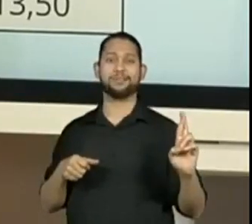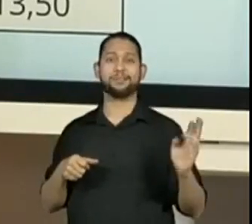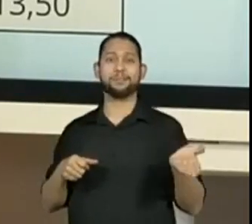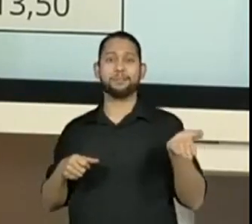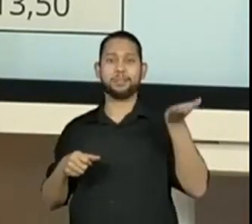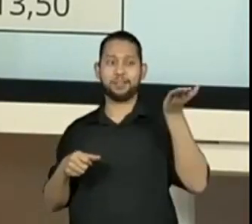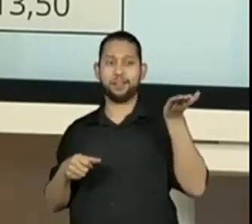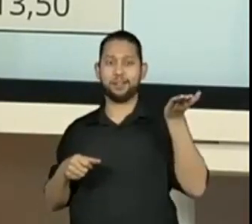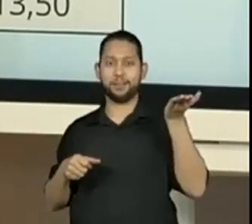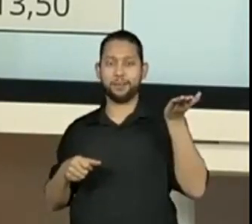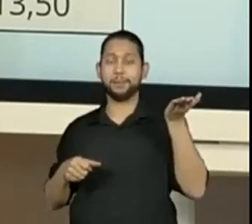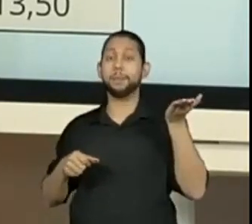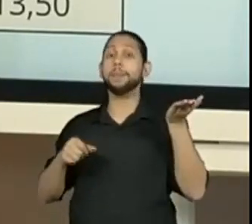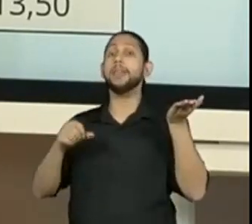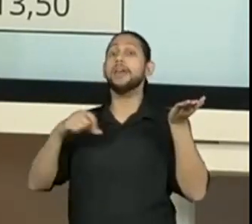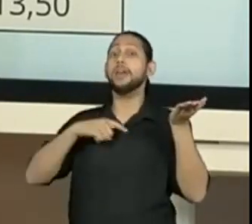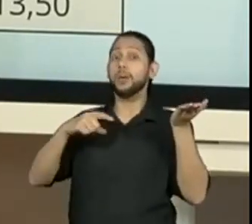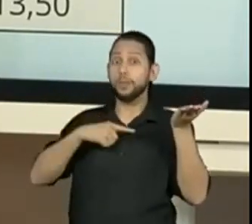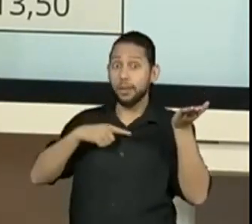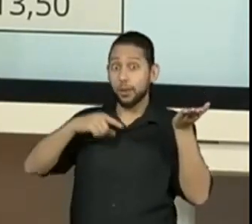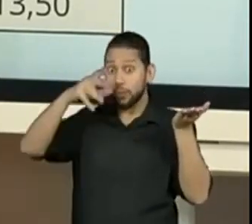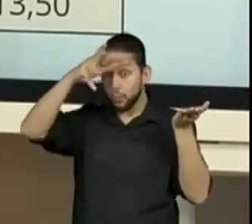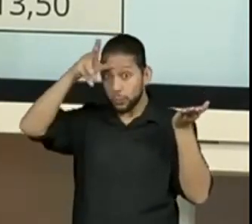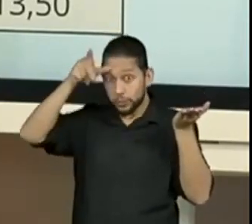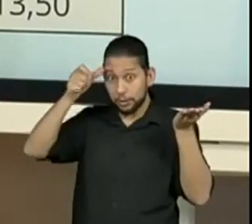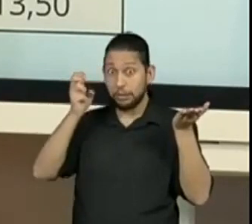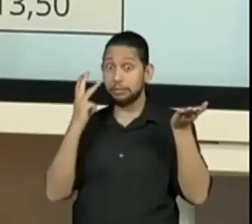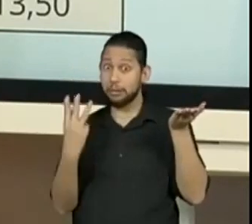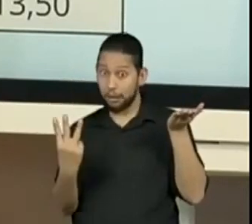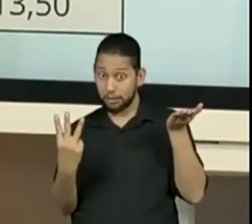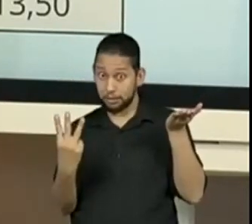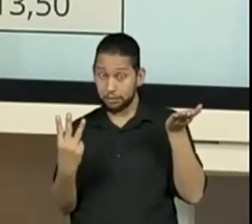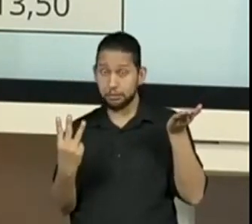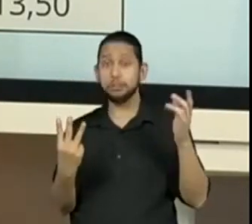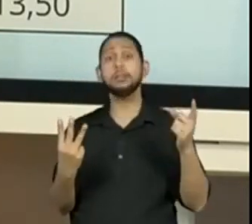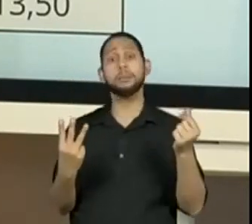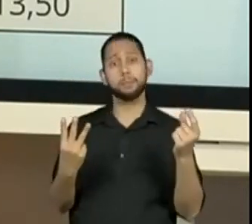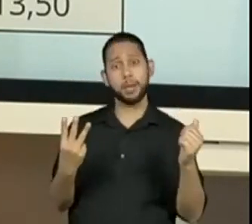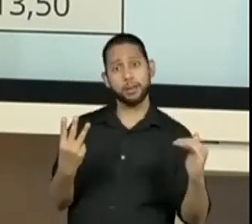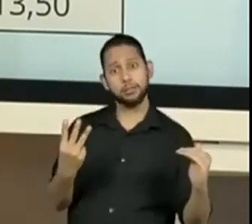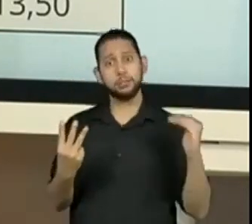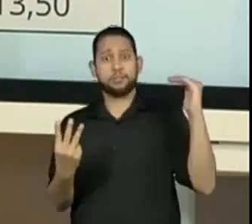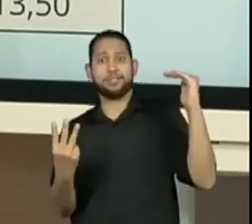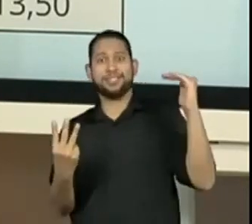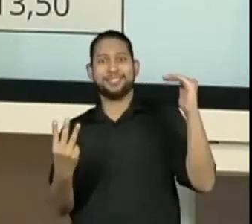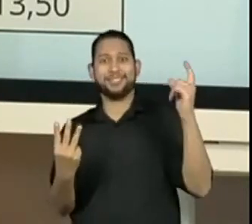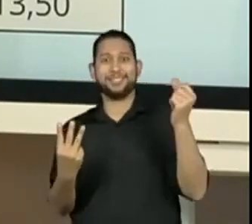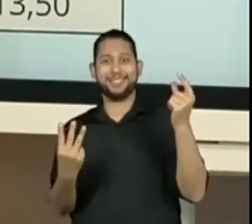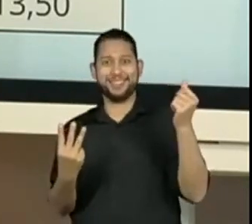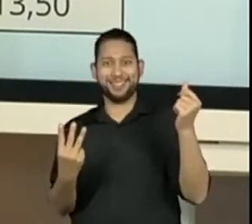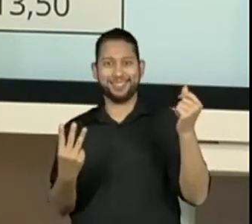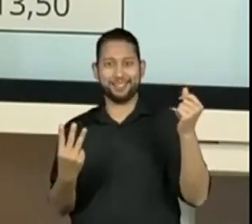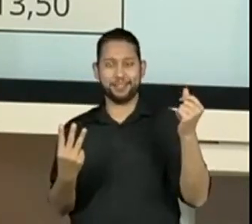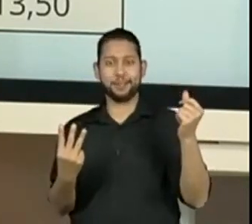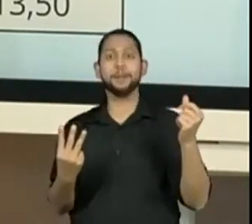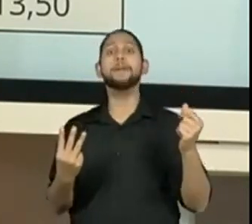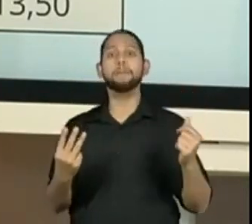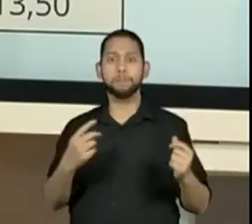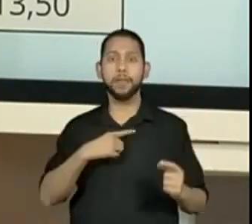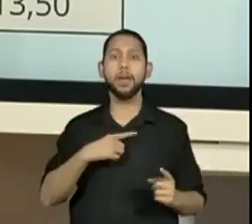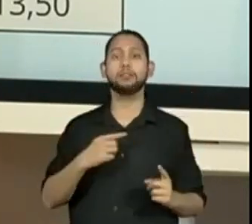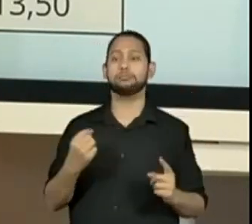Aumentei de novo a quantidade de refrigerantes, 3, aumenta também o valor, R$ 13